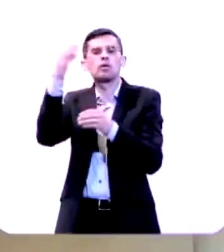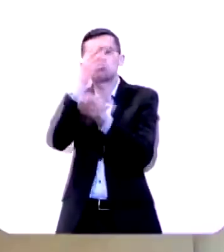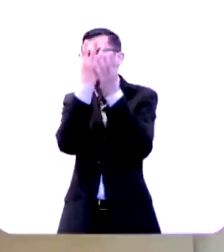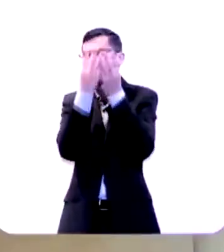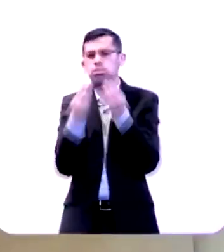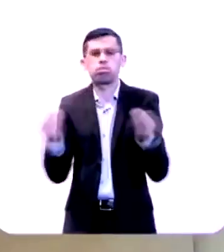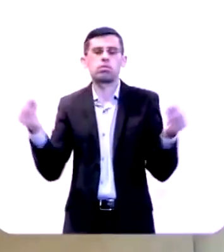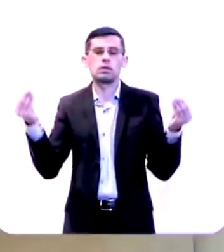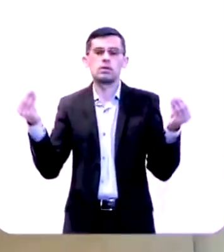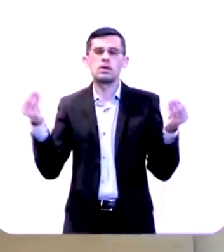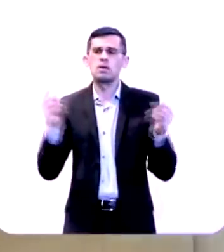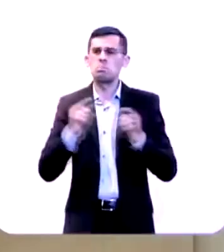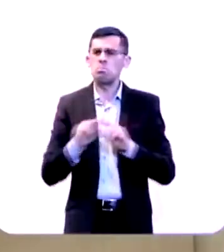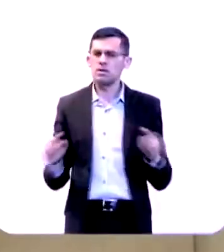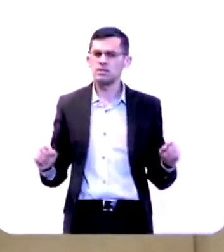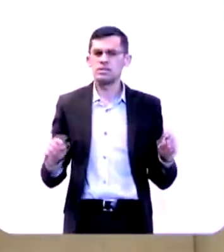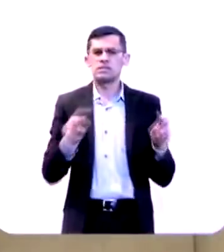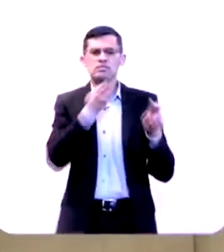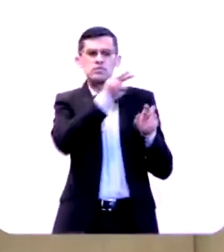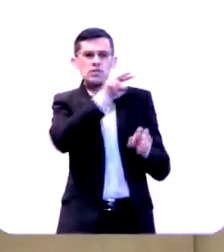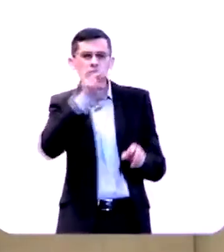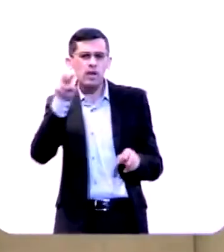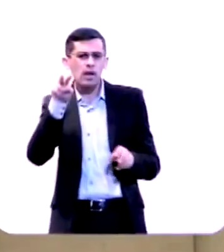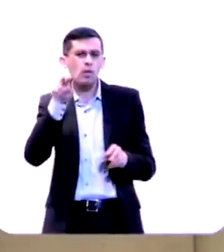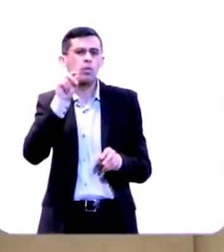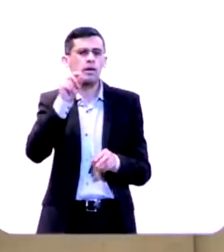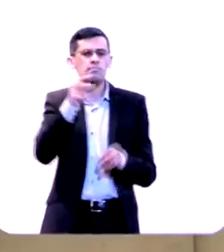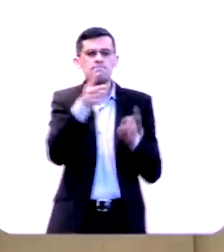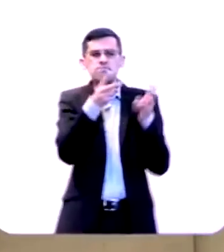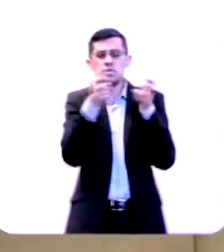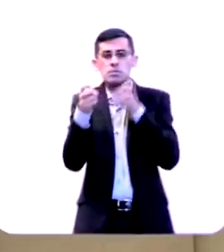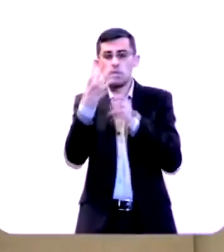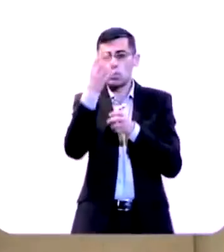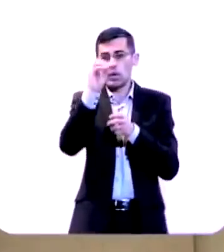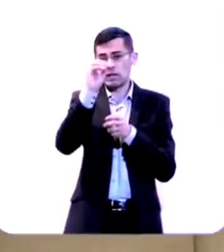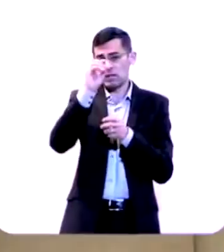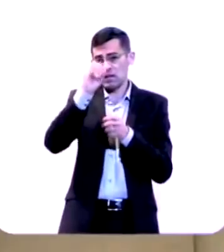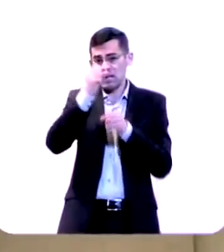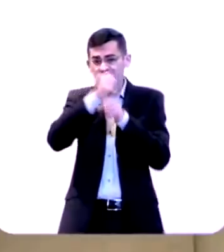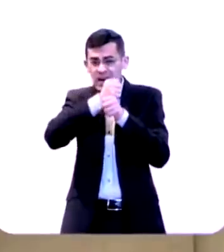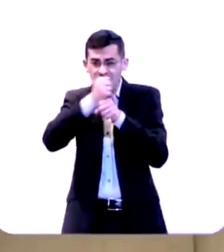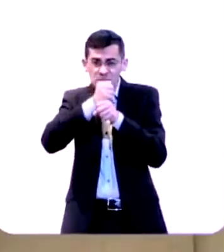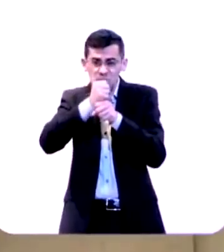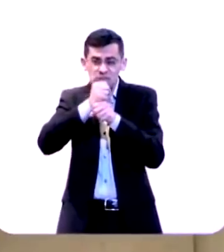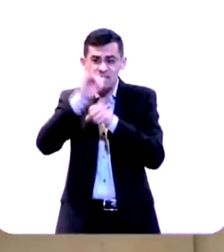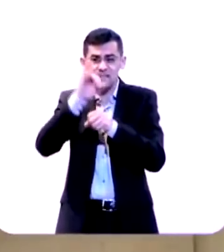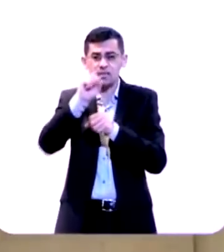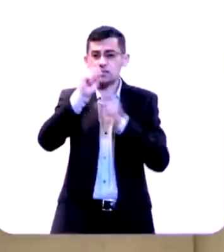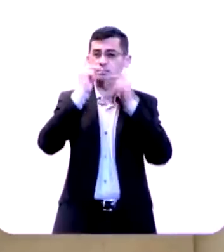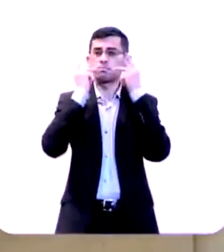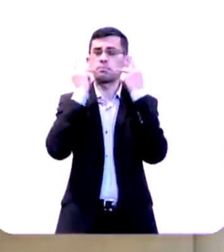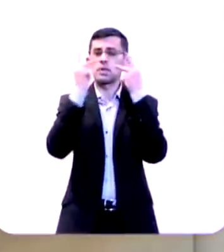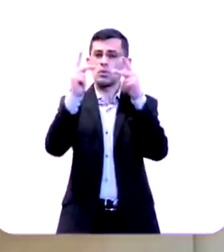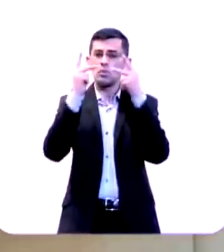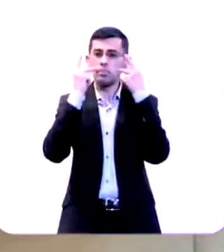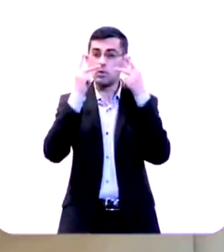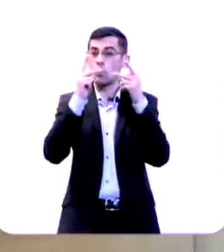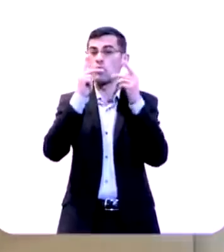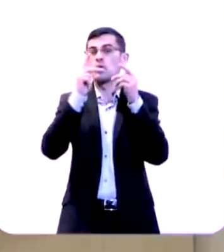é interessante porque durante 40 anos Isaías pregou a mesma mensagem